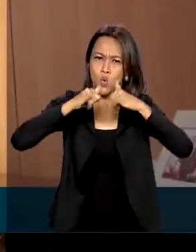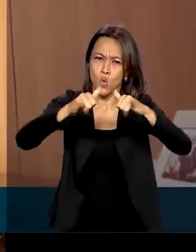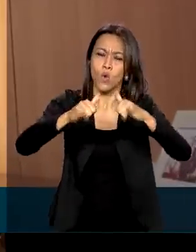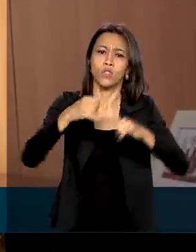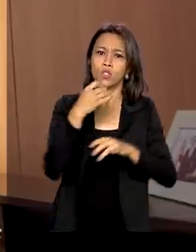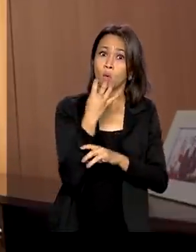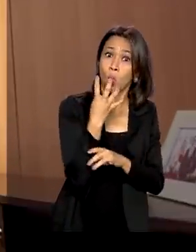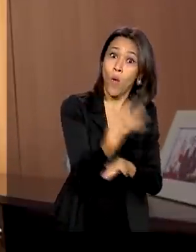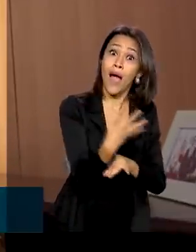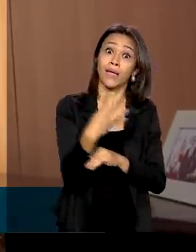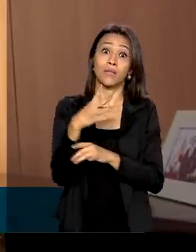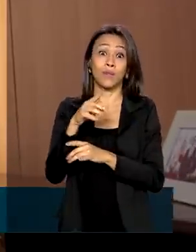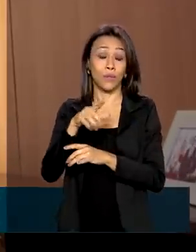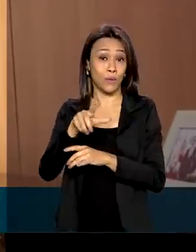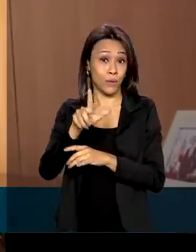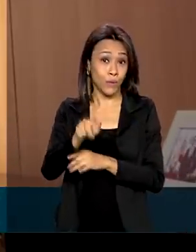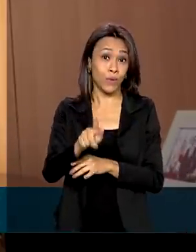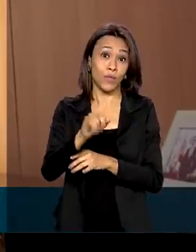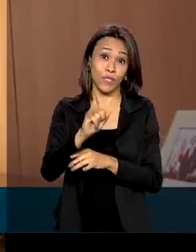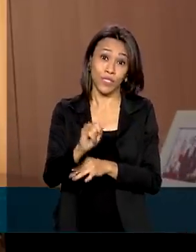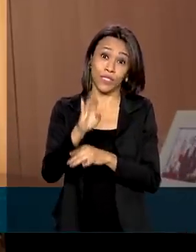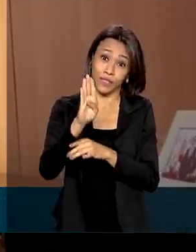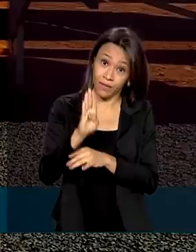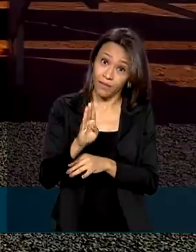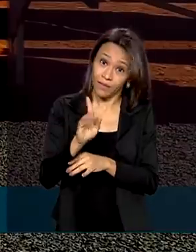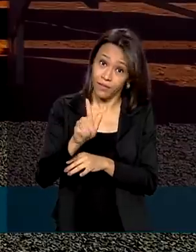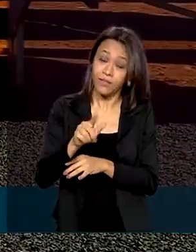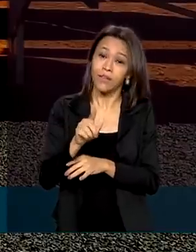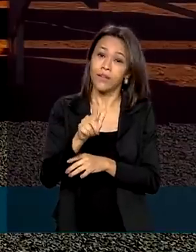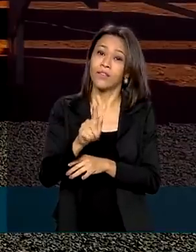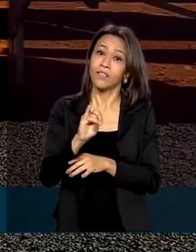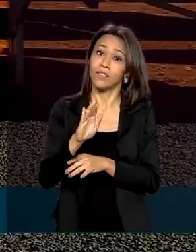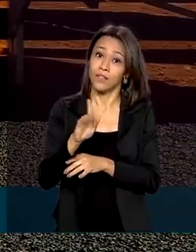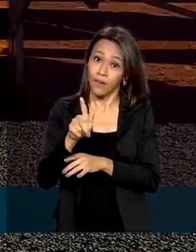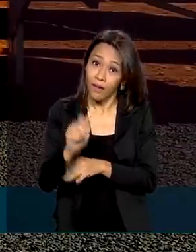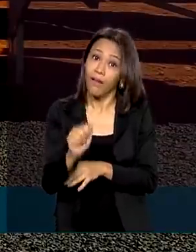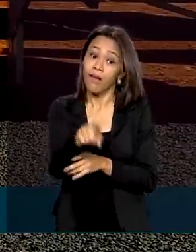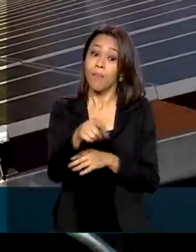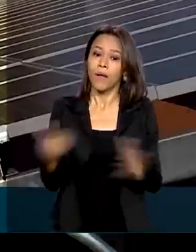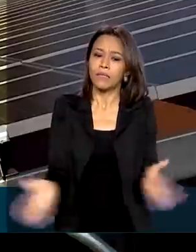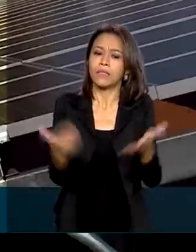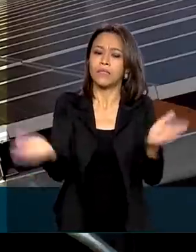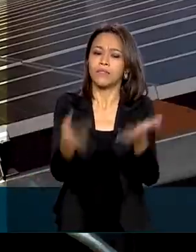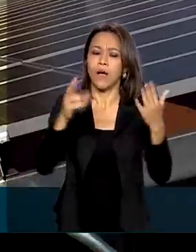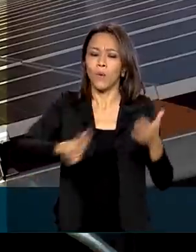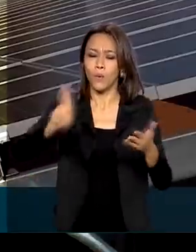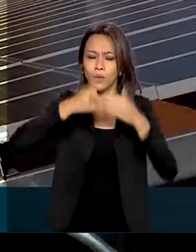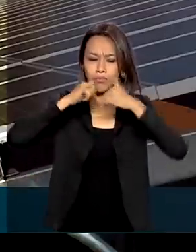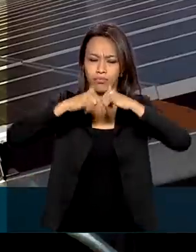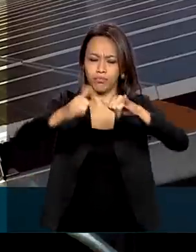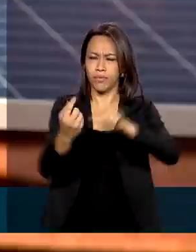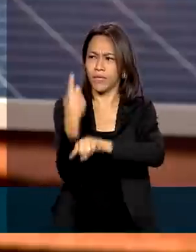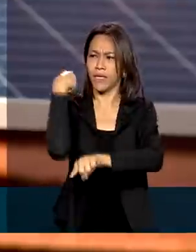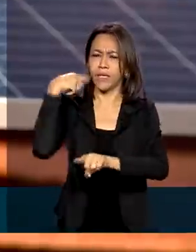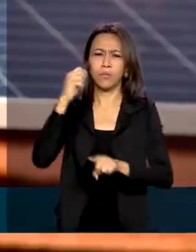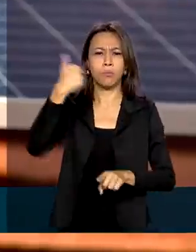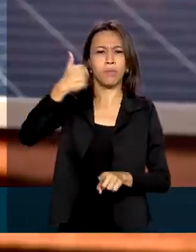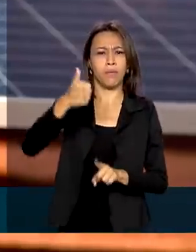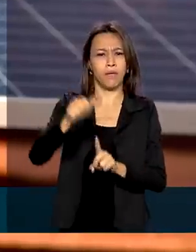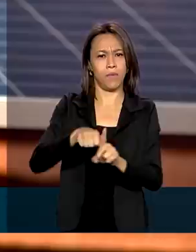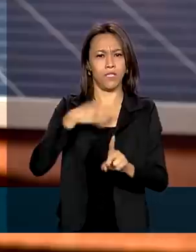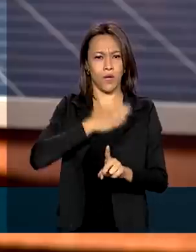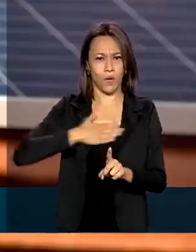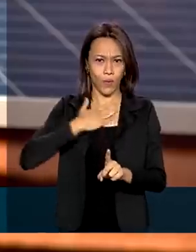gigawatts de capacidade instalada de geração. Para incentivar a energia limpa, desde 1º de agosto, a